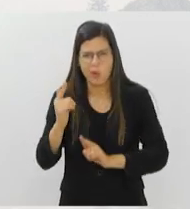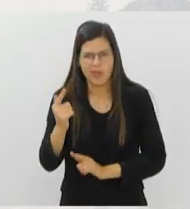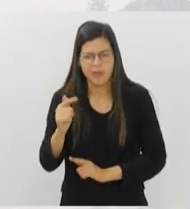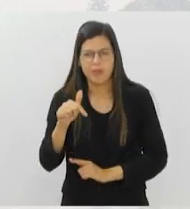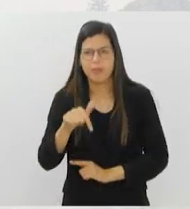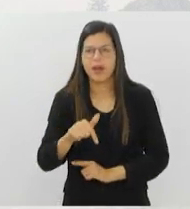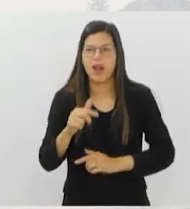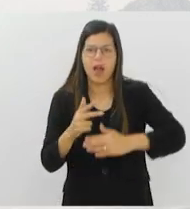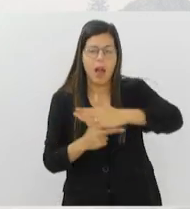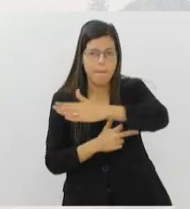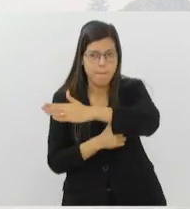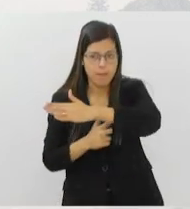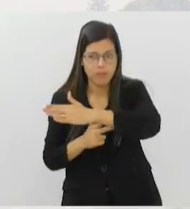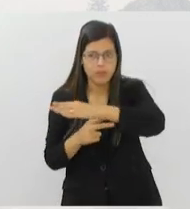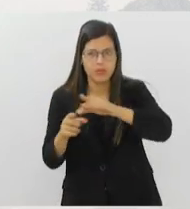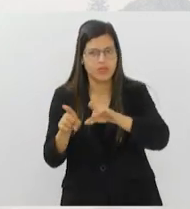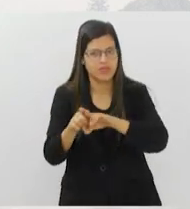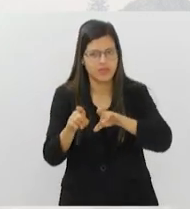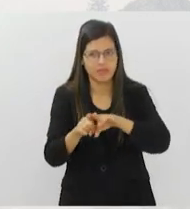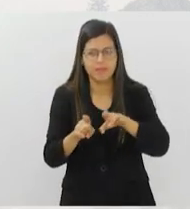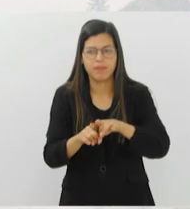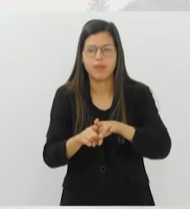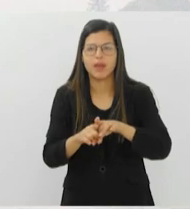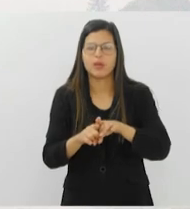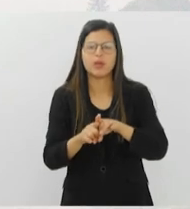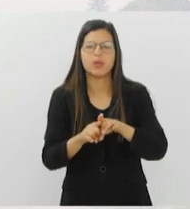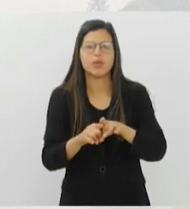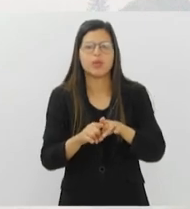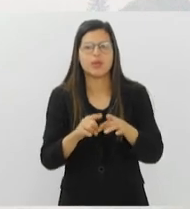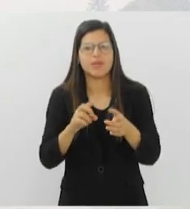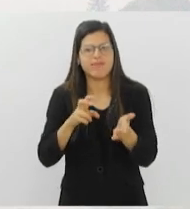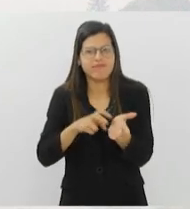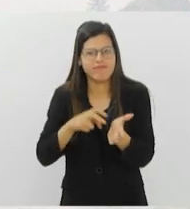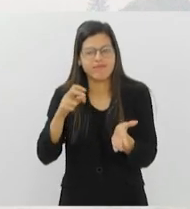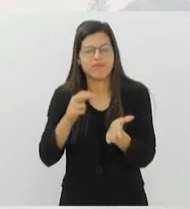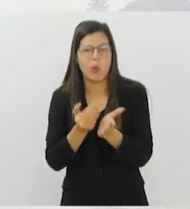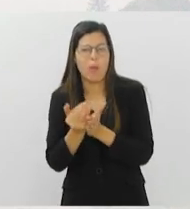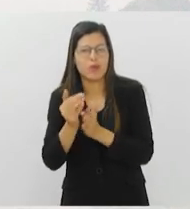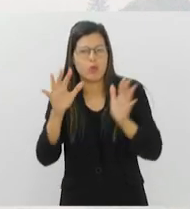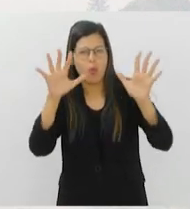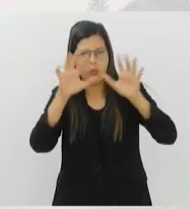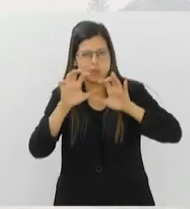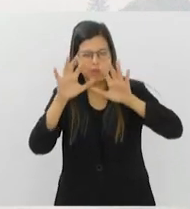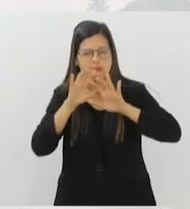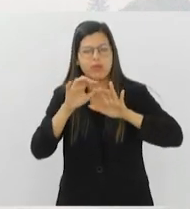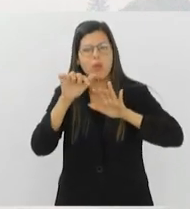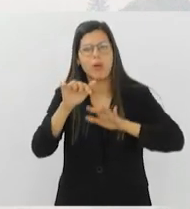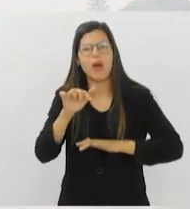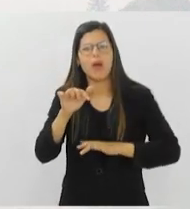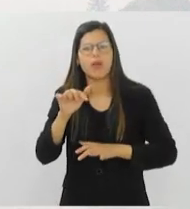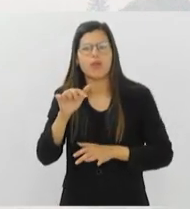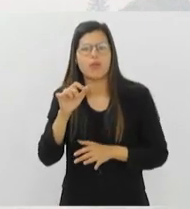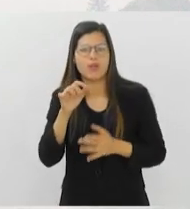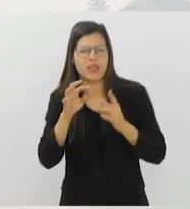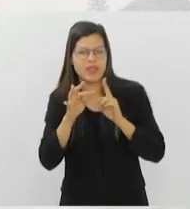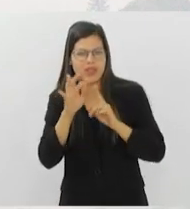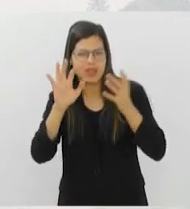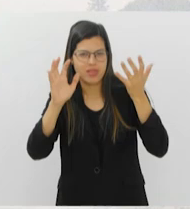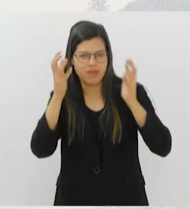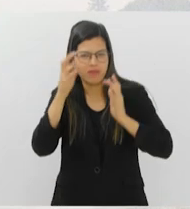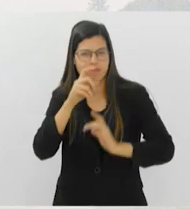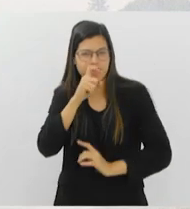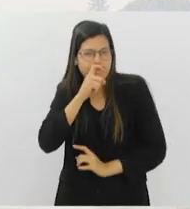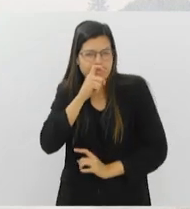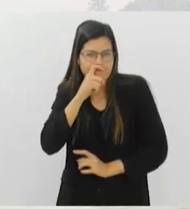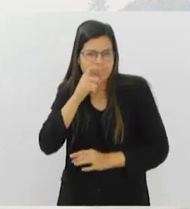no meio desse nevoeiro. O dia amanheceu nublado, uma frente fria chegou aqui até o Rio de Janeiro. O